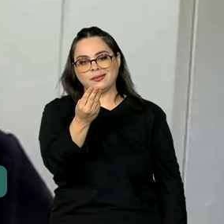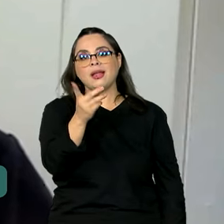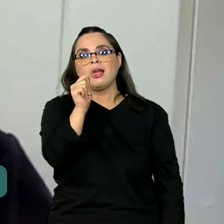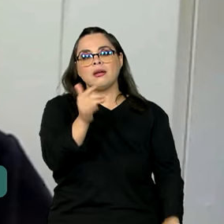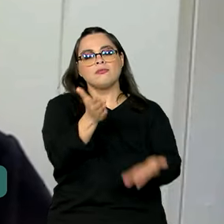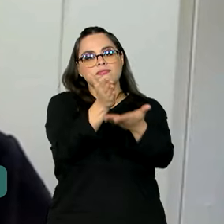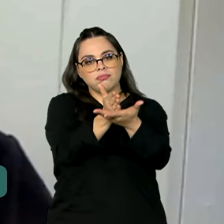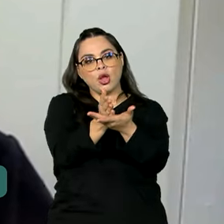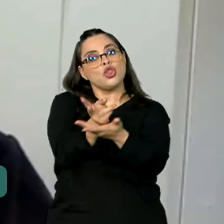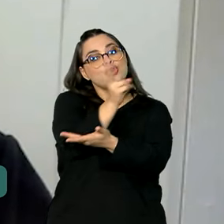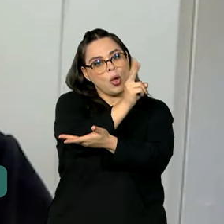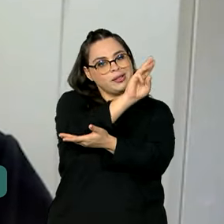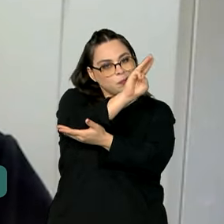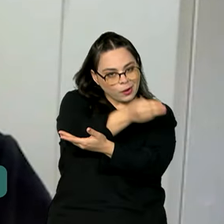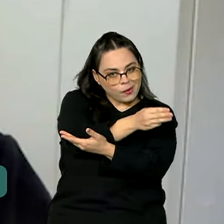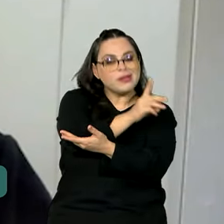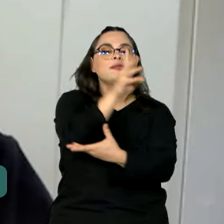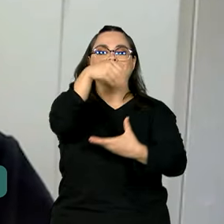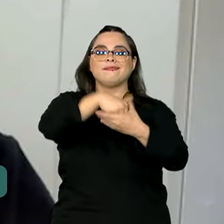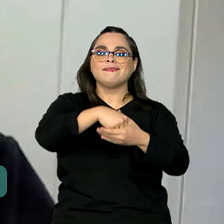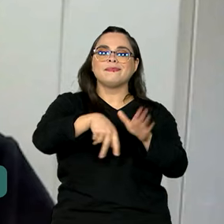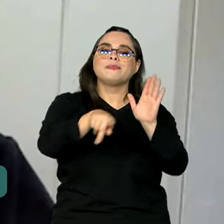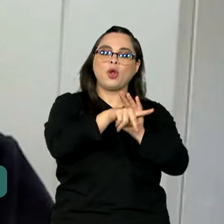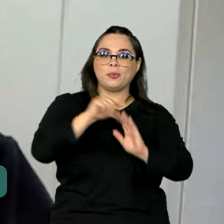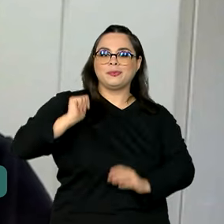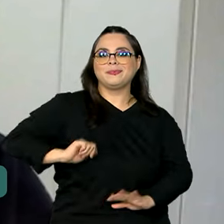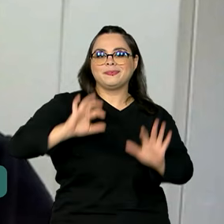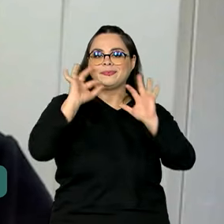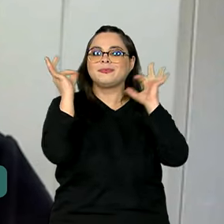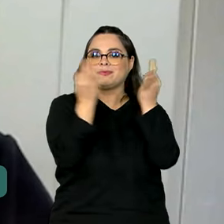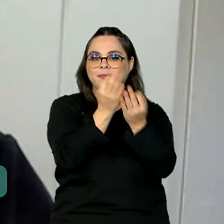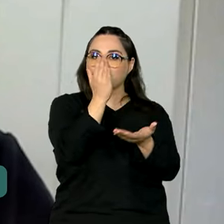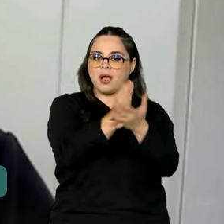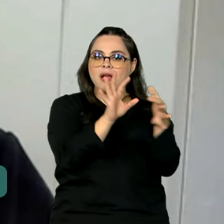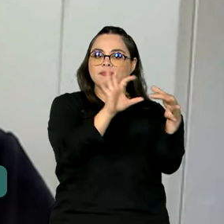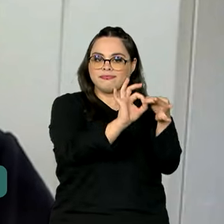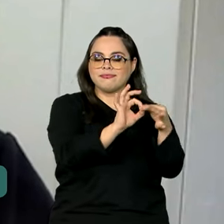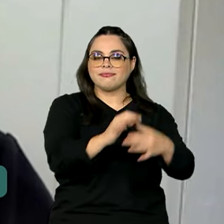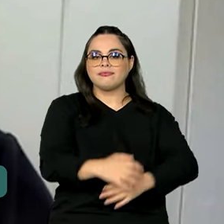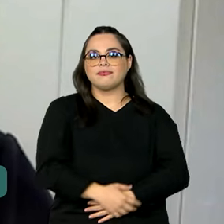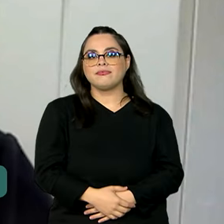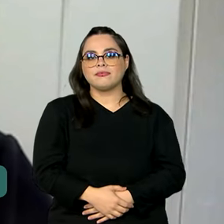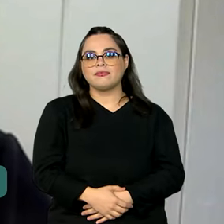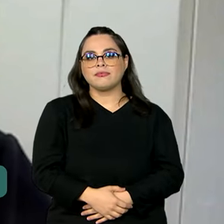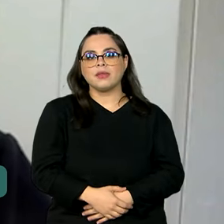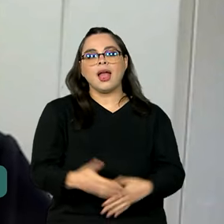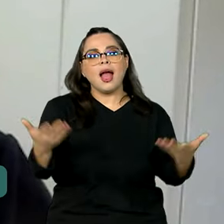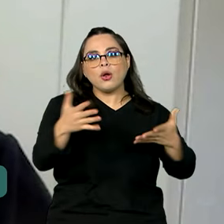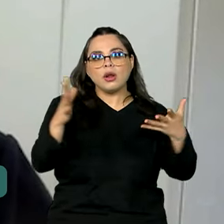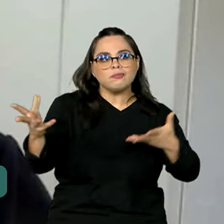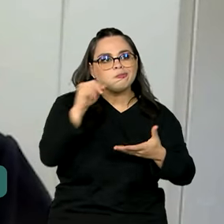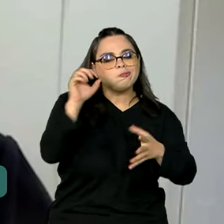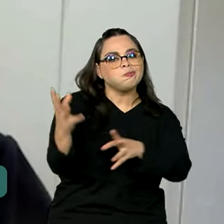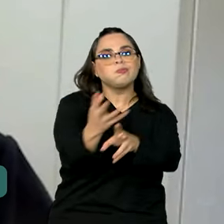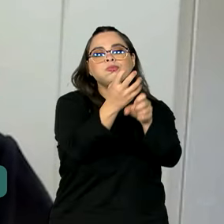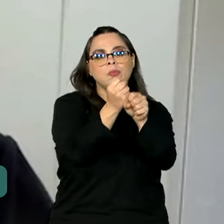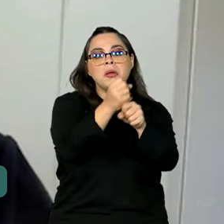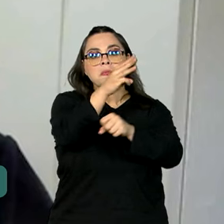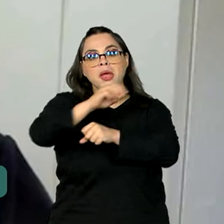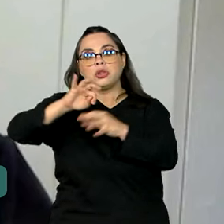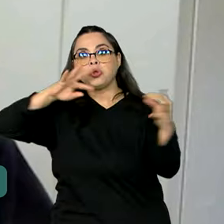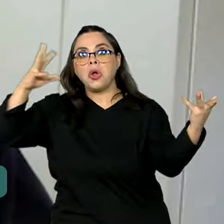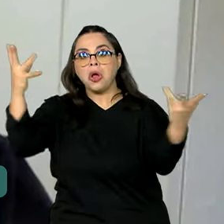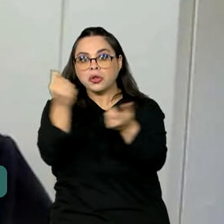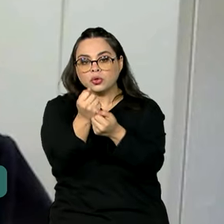eram beneficiados pelo programa Bolsa Família. Do estoque atual de MEIs, 2,6